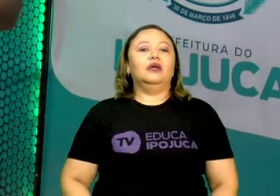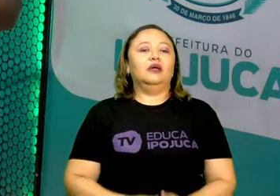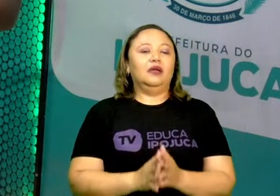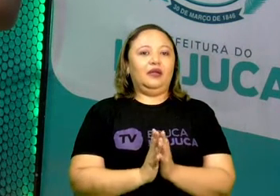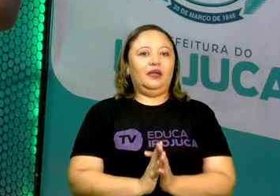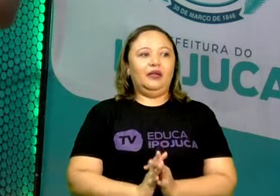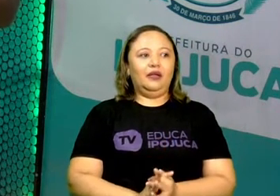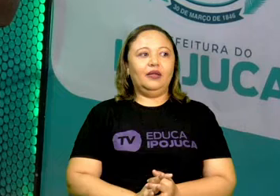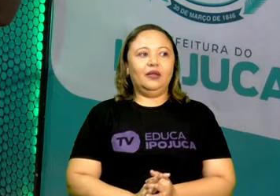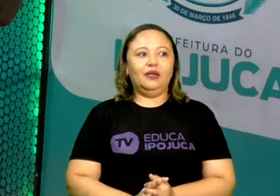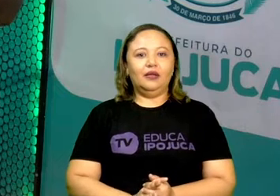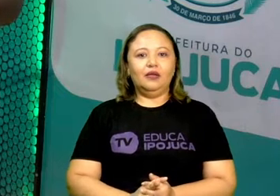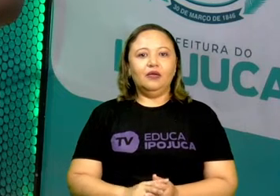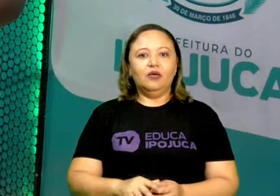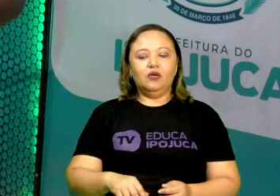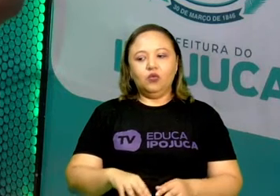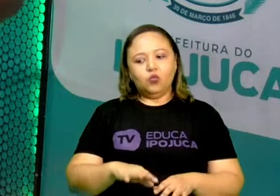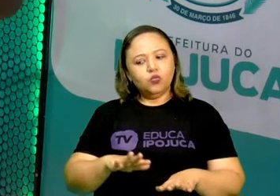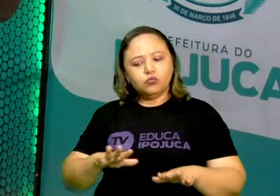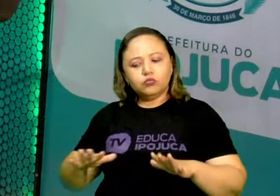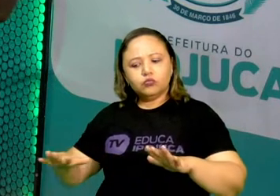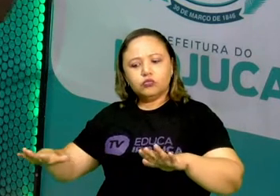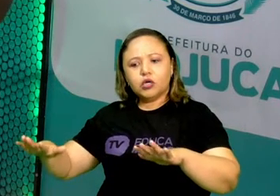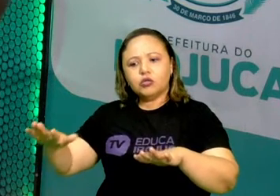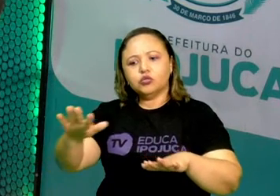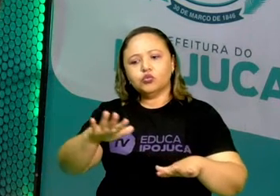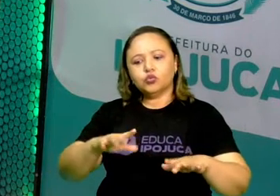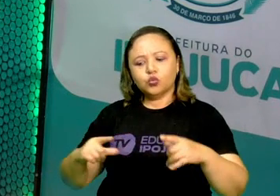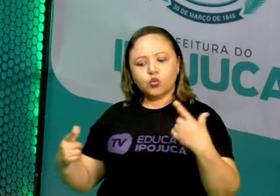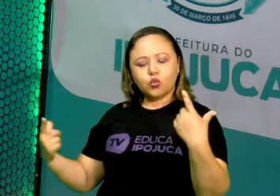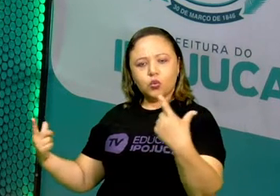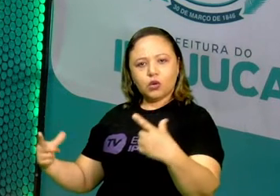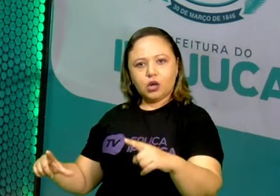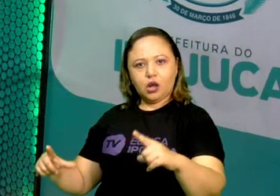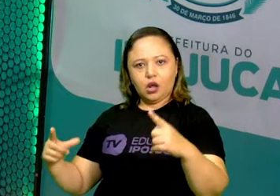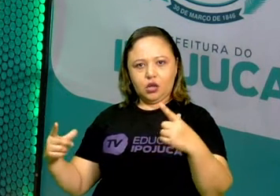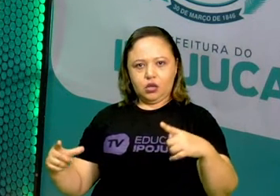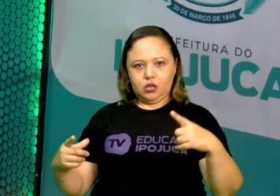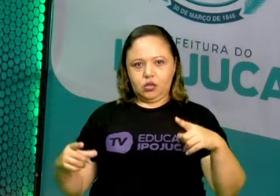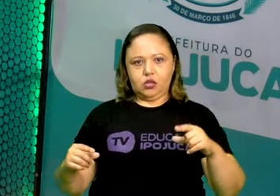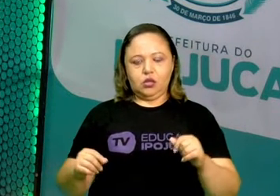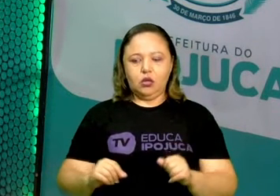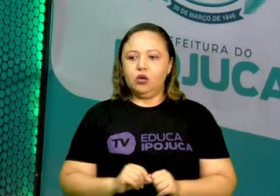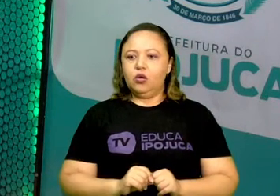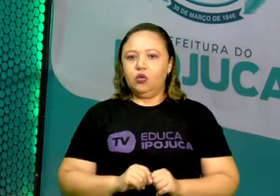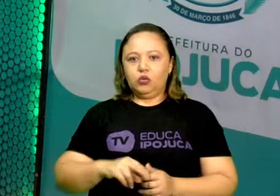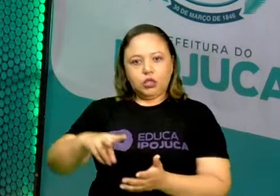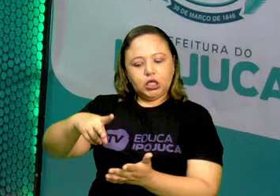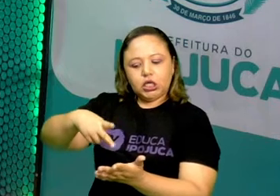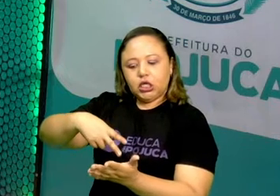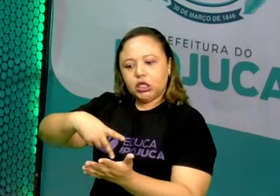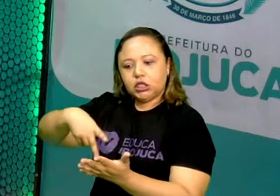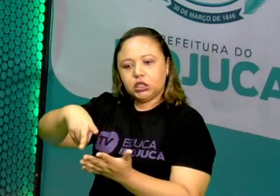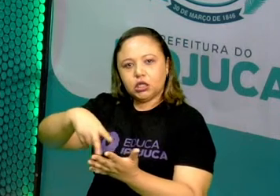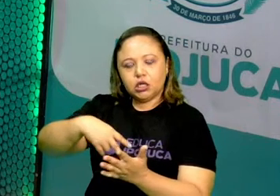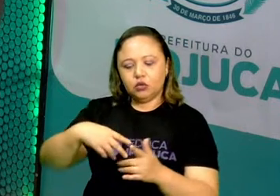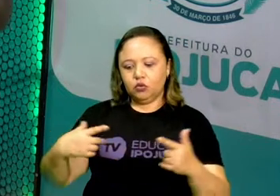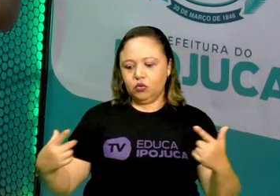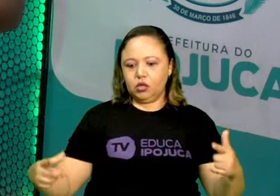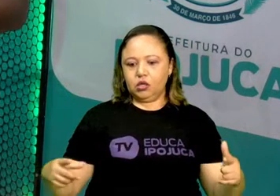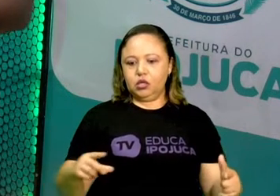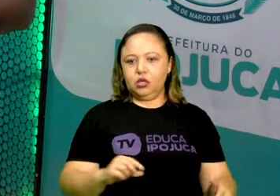O espaço. O espaço é onde está sendo executado